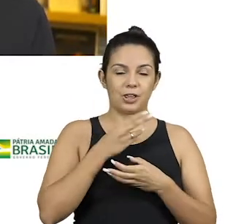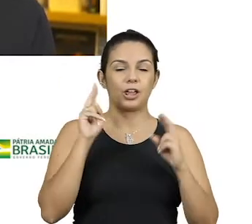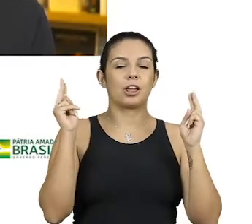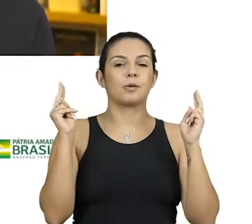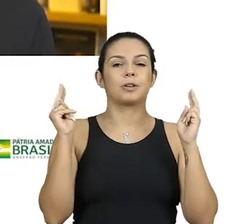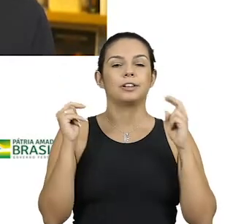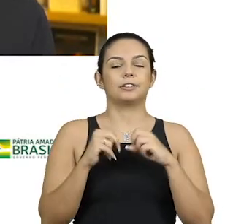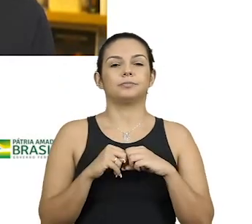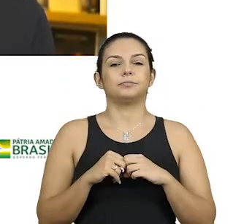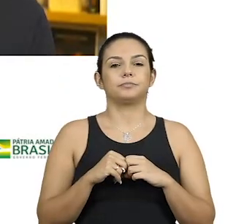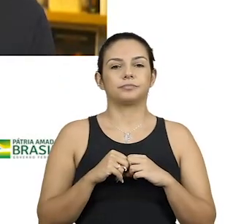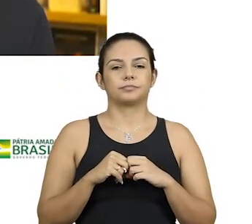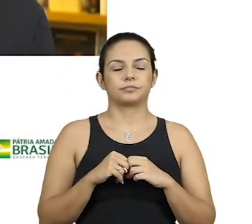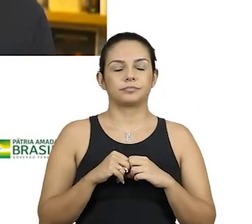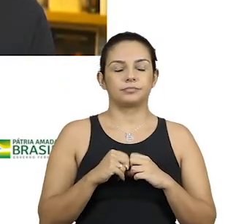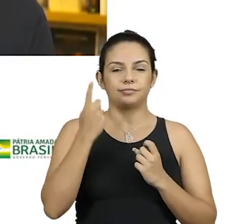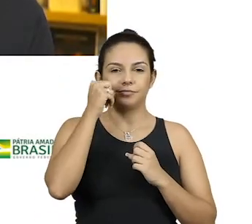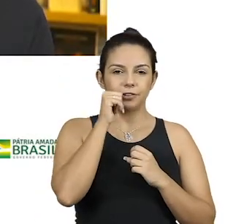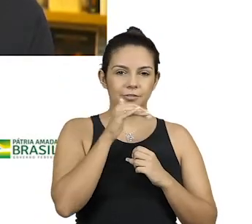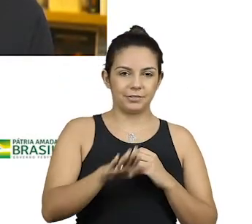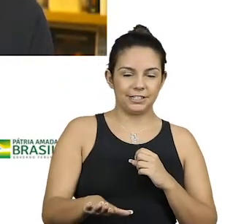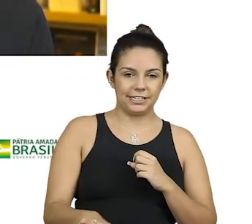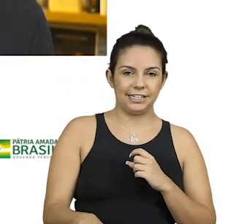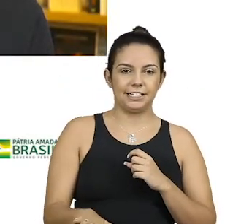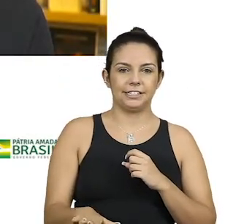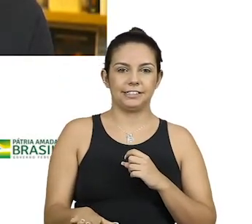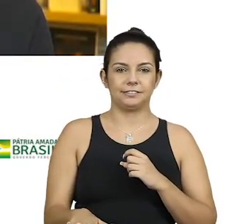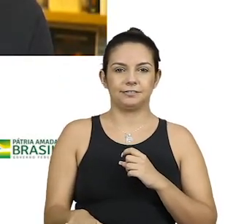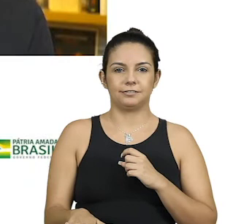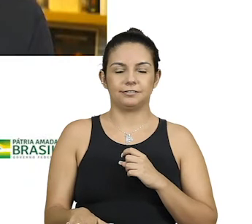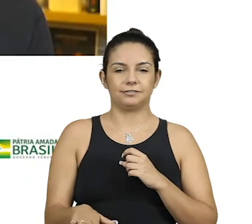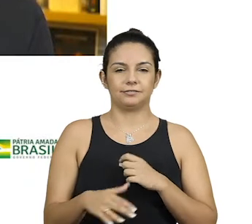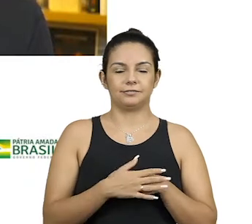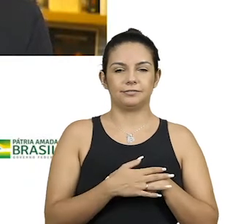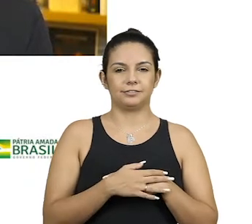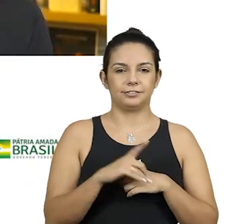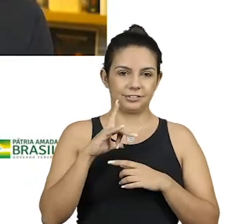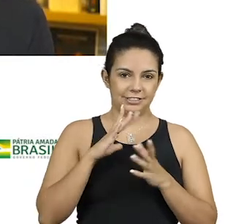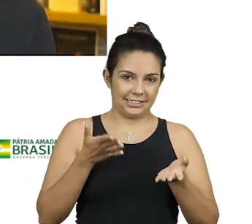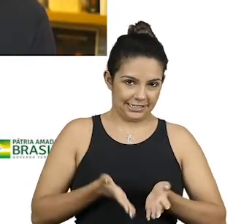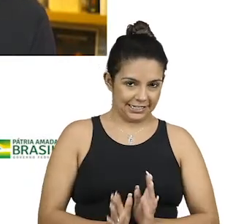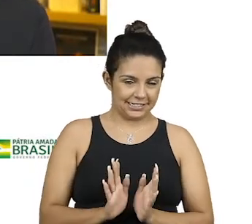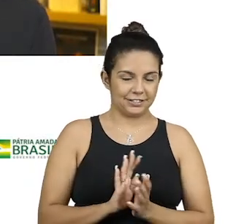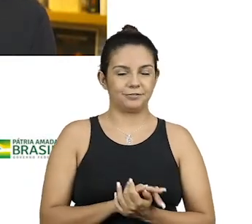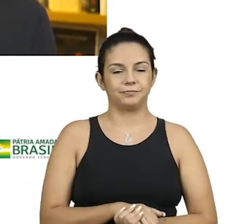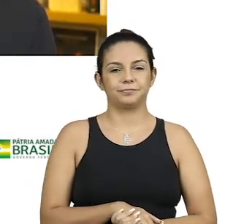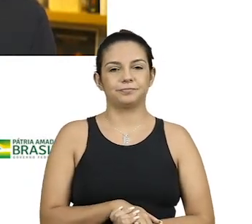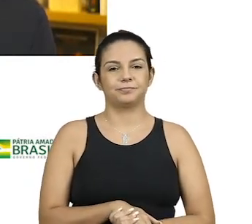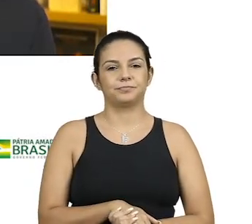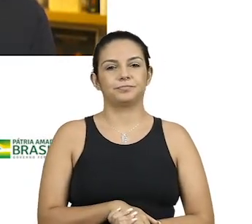sobre uma menina que tinha acabado de nascer.